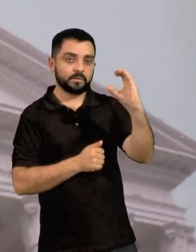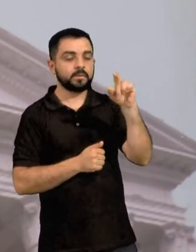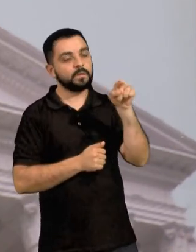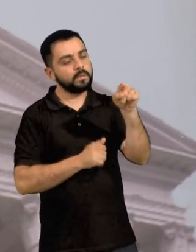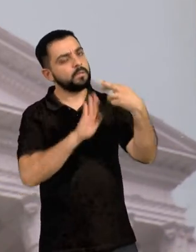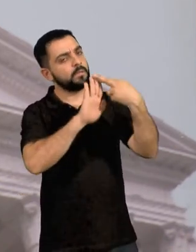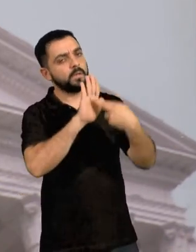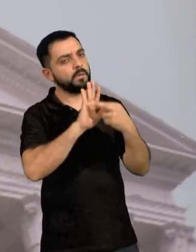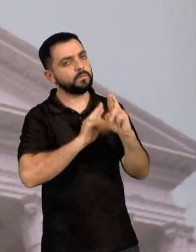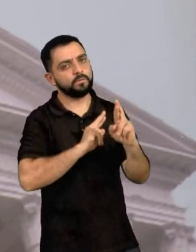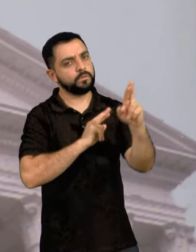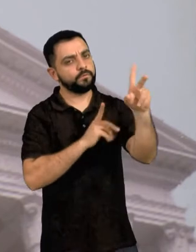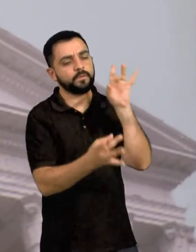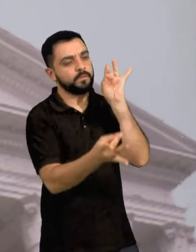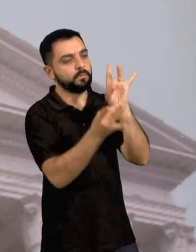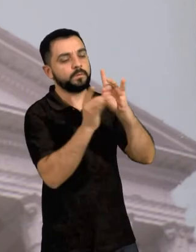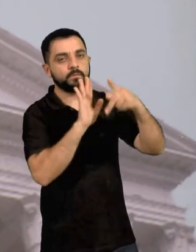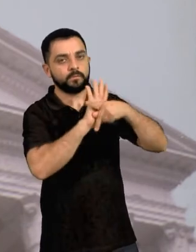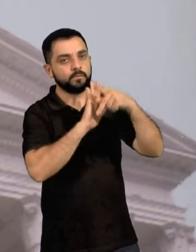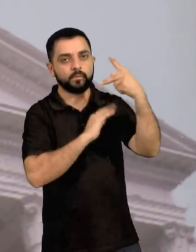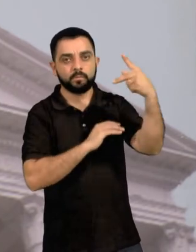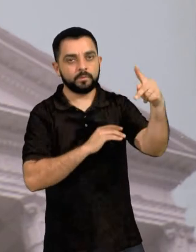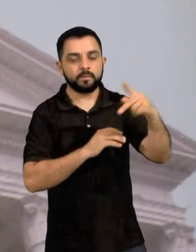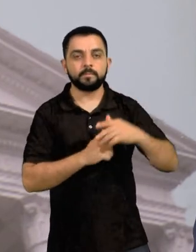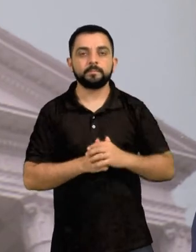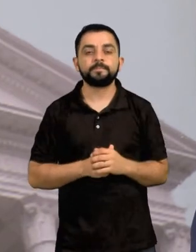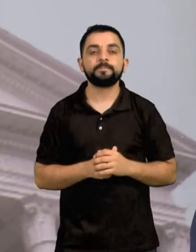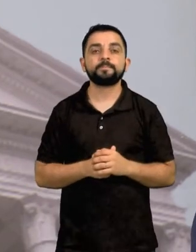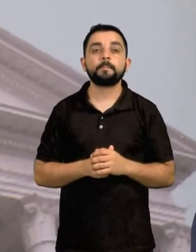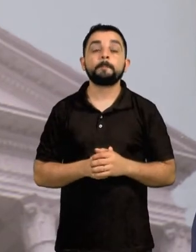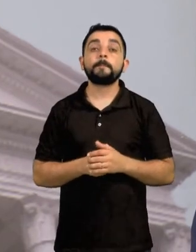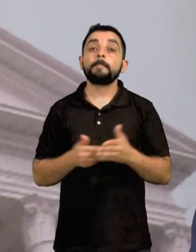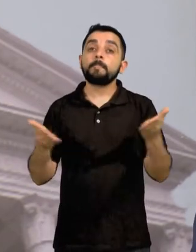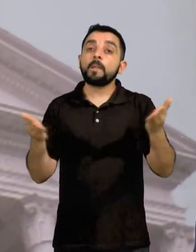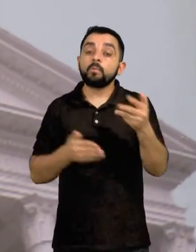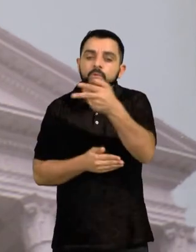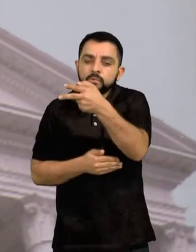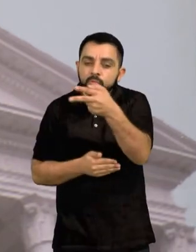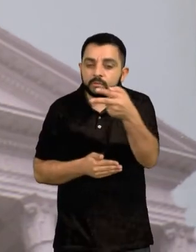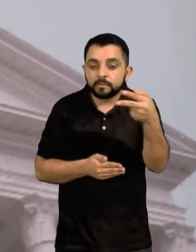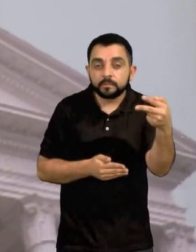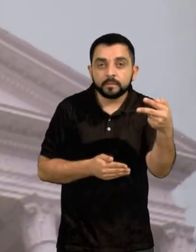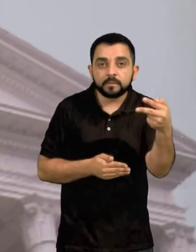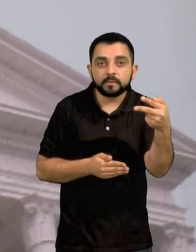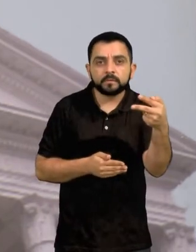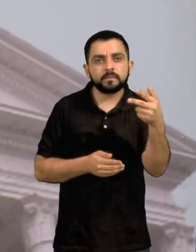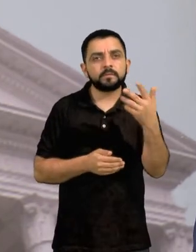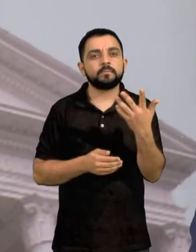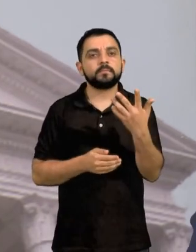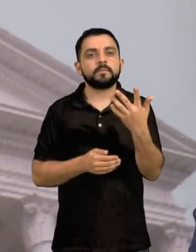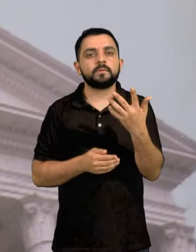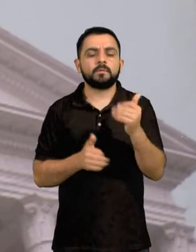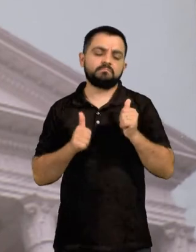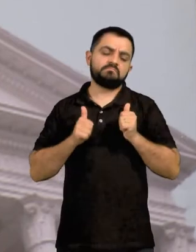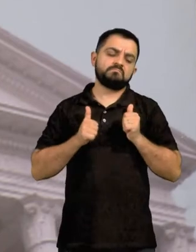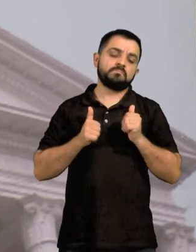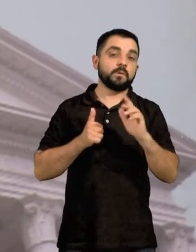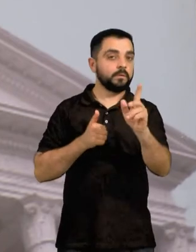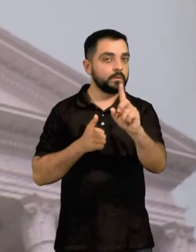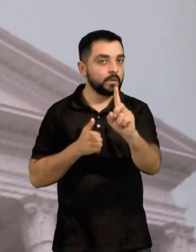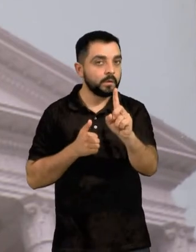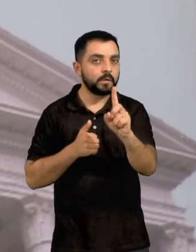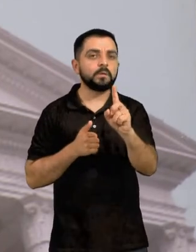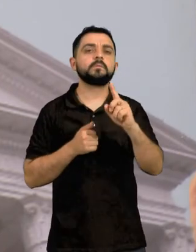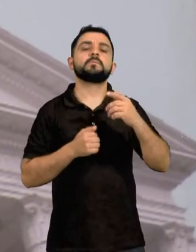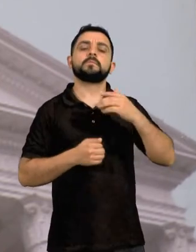terá regras próprias de funcionamento a esse respeito. Nessas duas semanas de suspensão do nosso calendário, nós não vamos parar. Vamos conversar com os